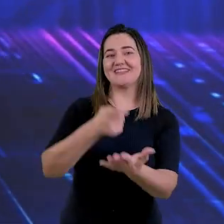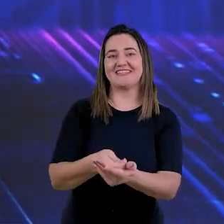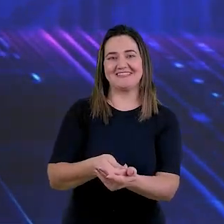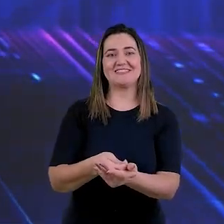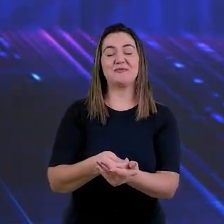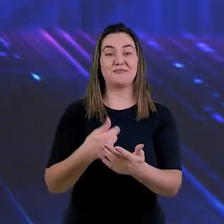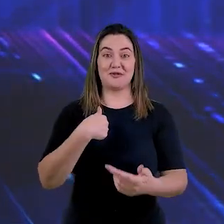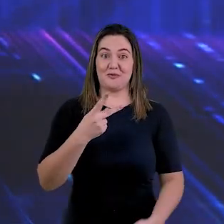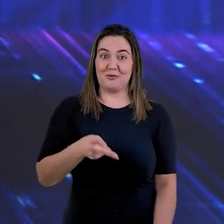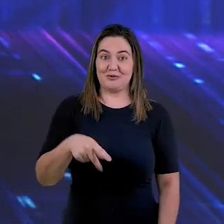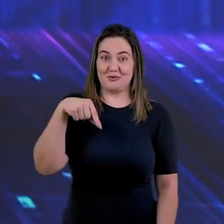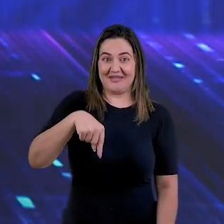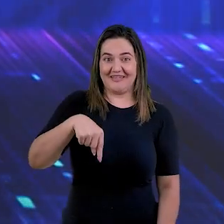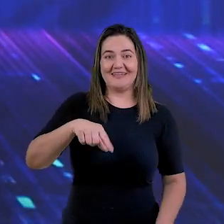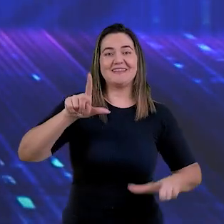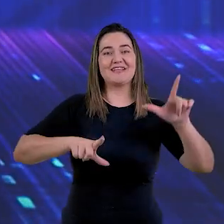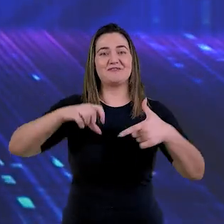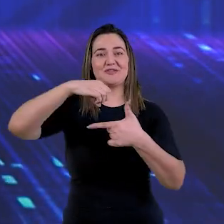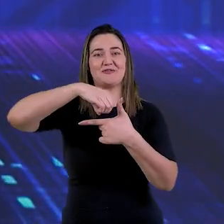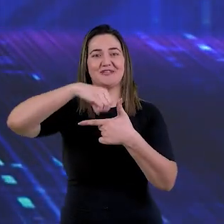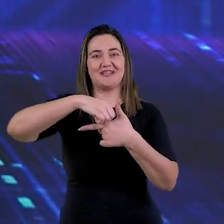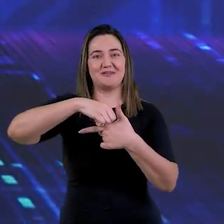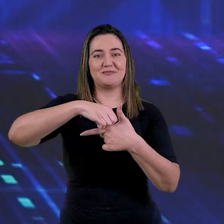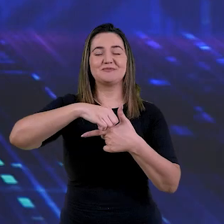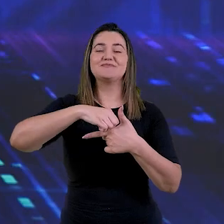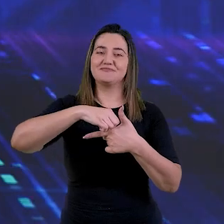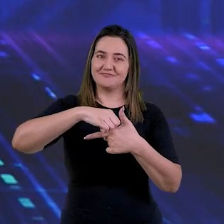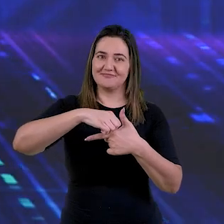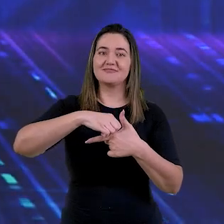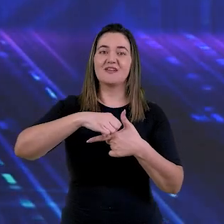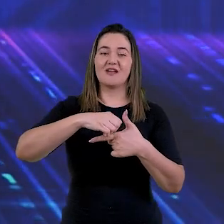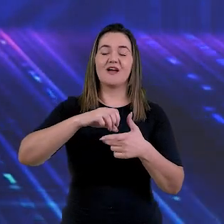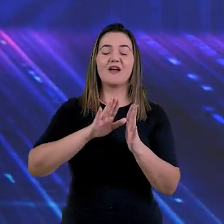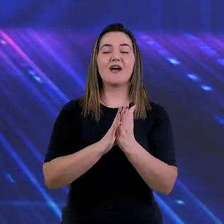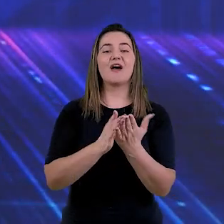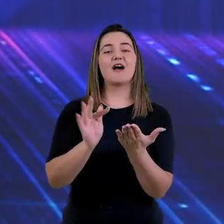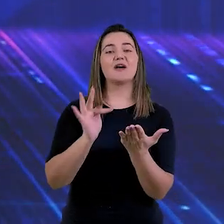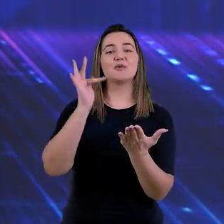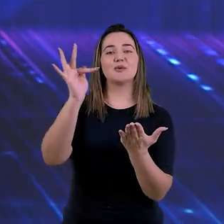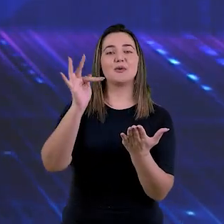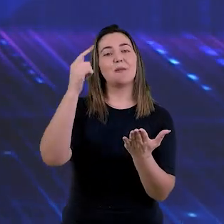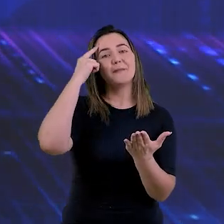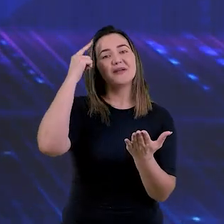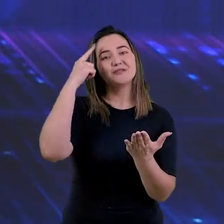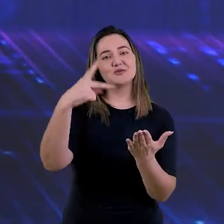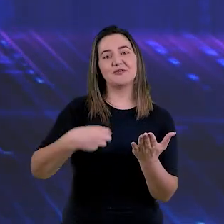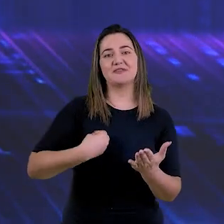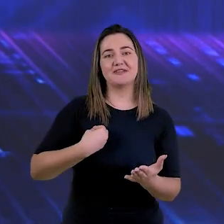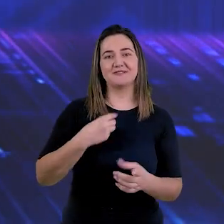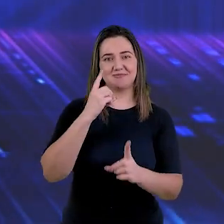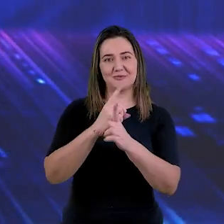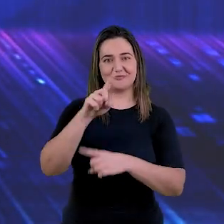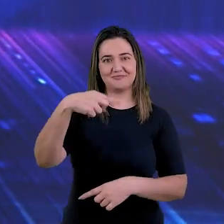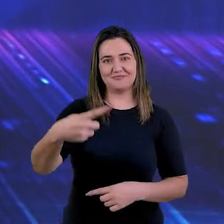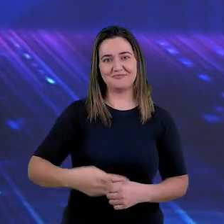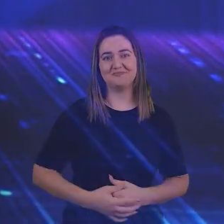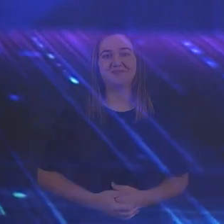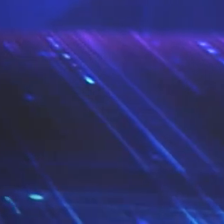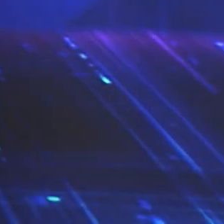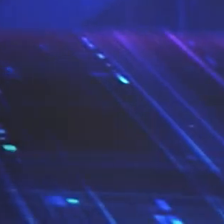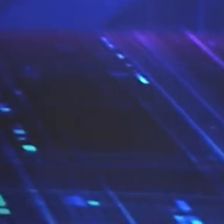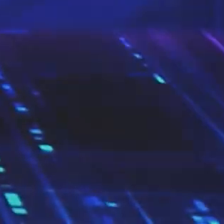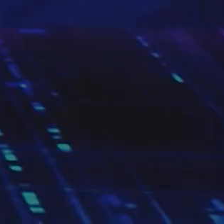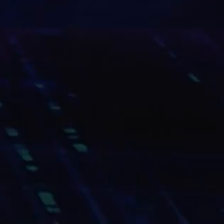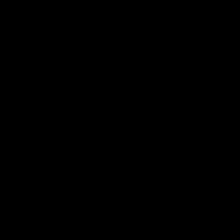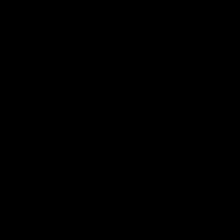Parabéns pela sua decisão. E eu continuo aqui na TV Novo Tempo, a TV do Arena do Futuro. Bênçãos em sua vida. A gente se encontra.